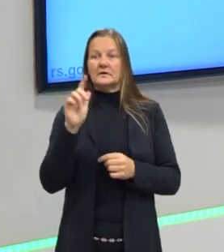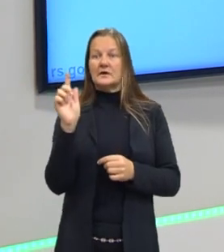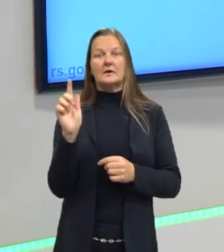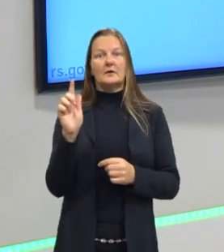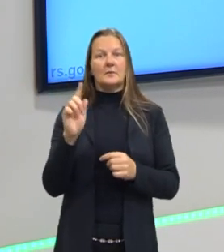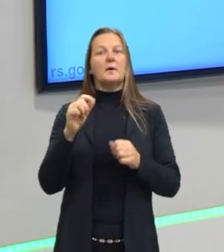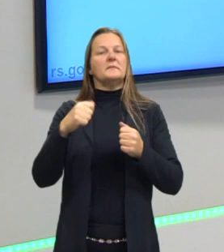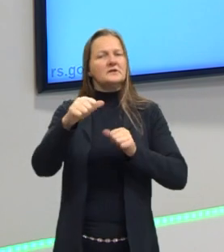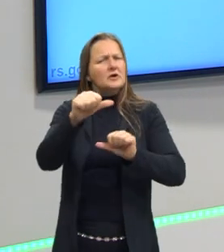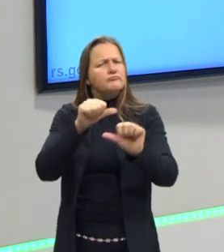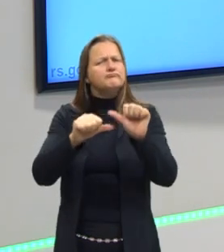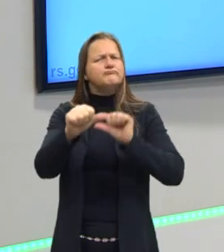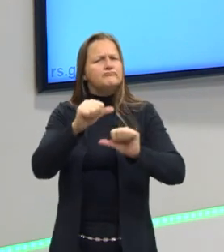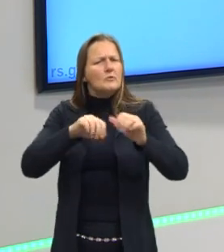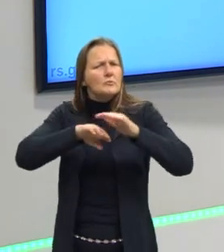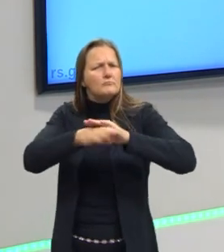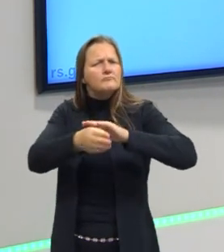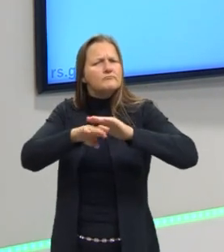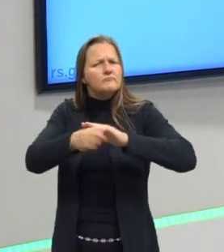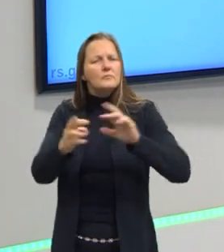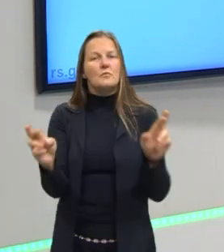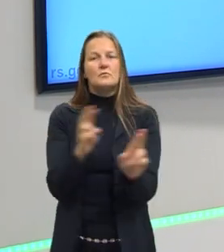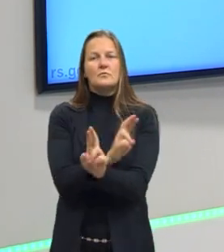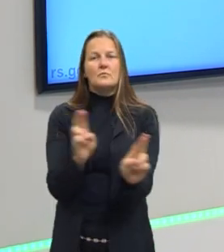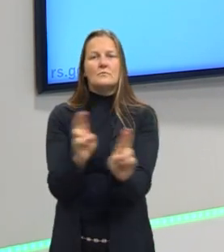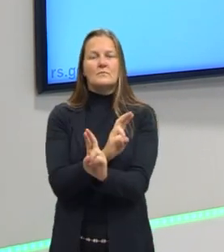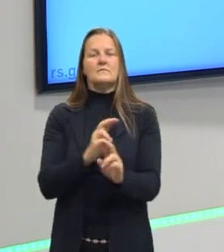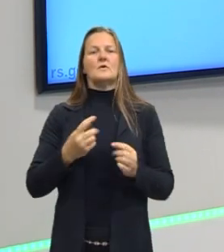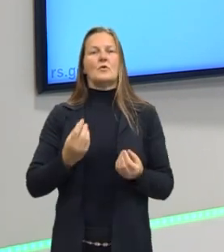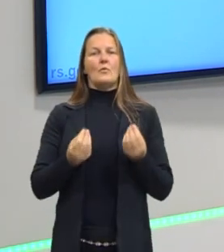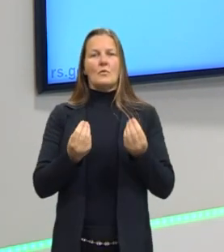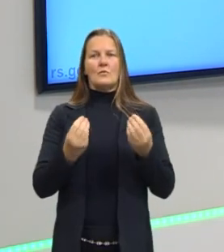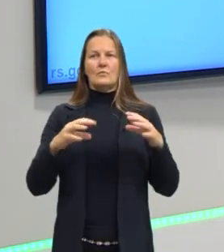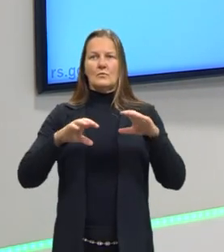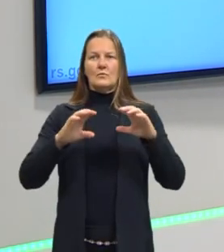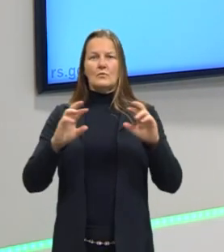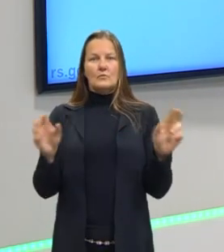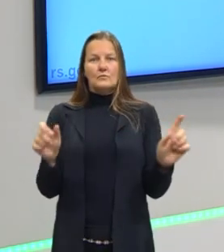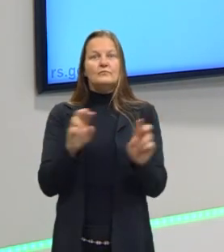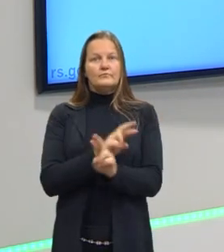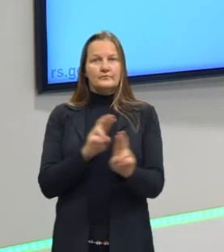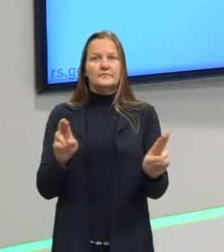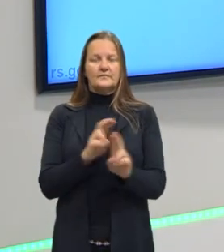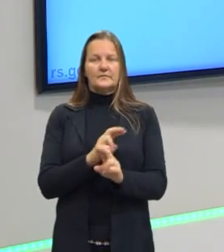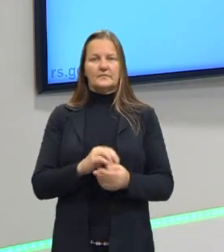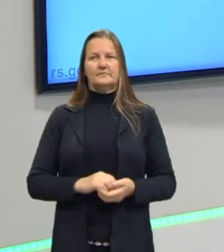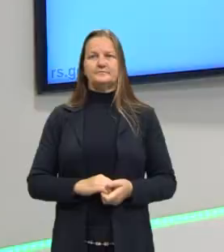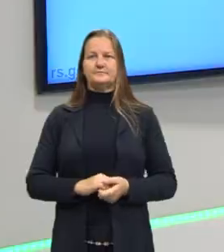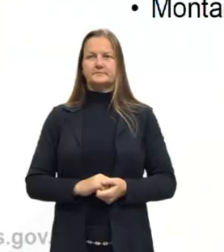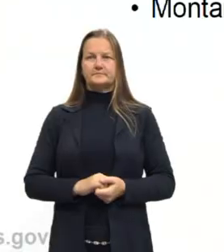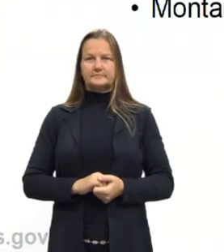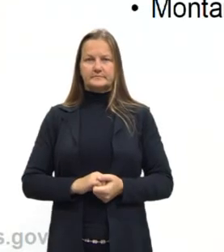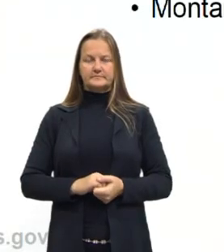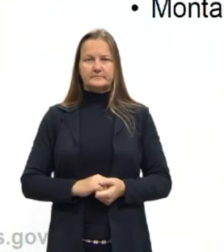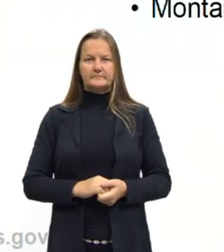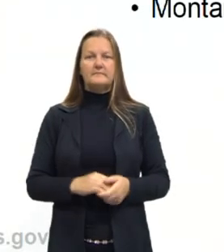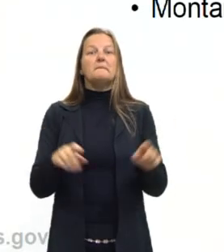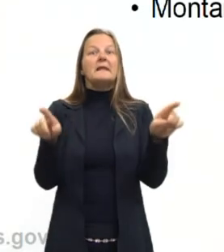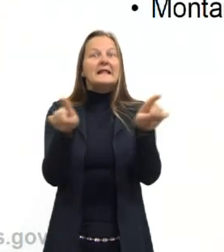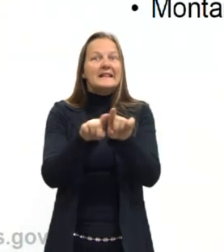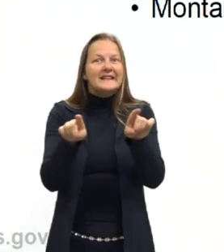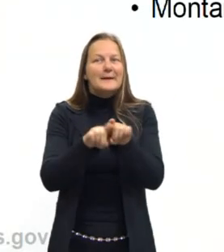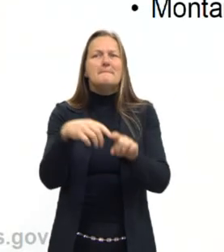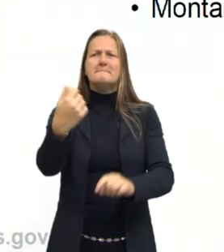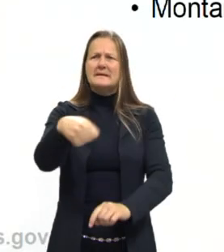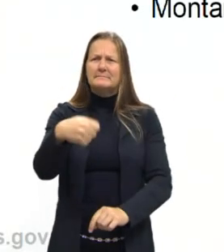Então, é importante saber fazer essa relação, essa conversão entre as unidades. Também